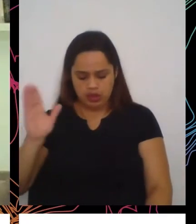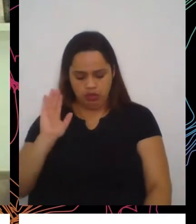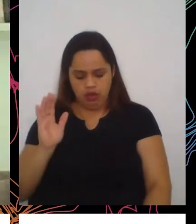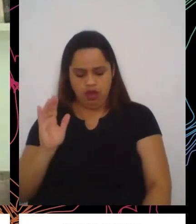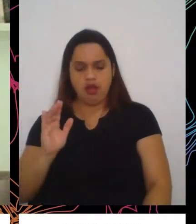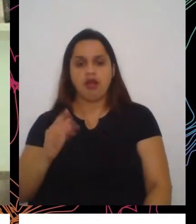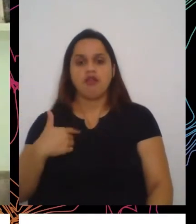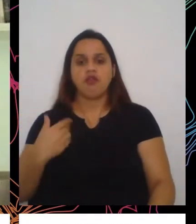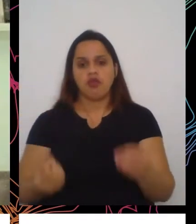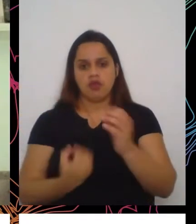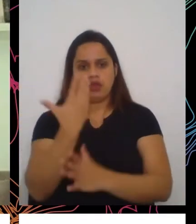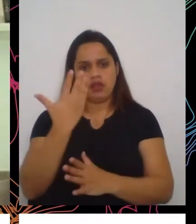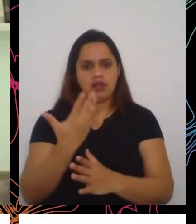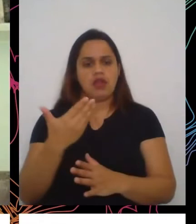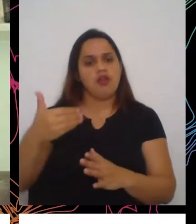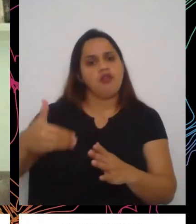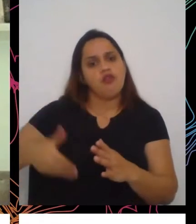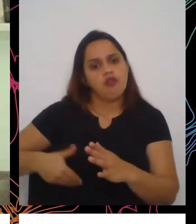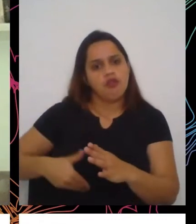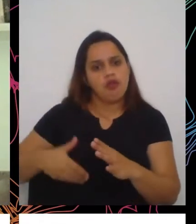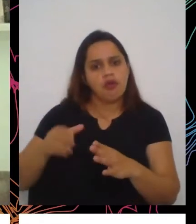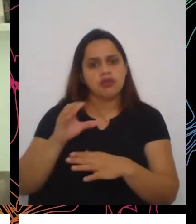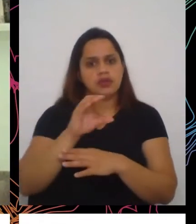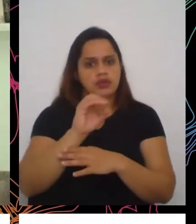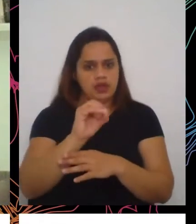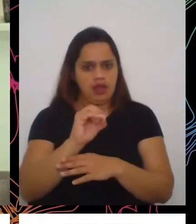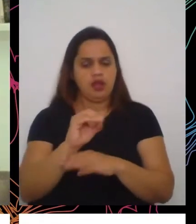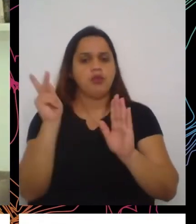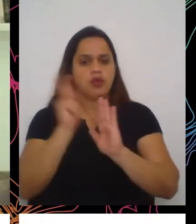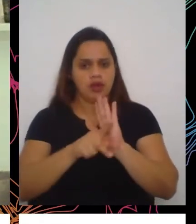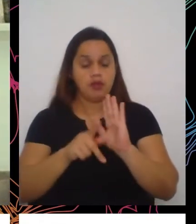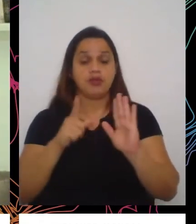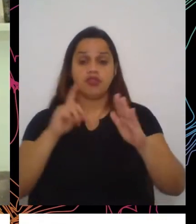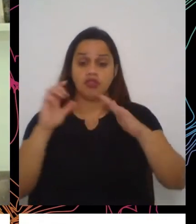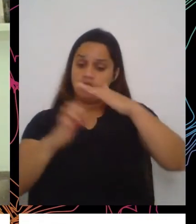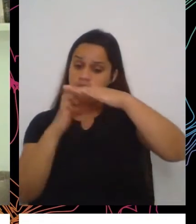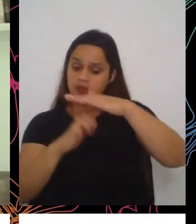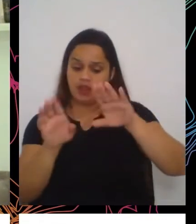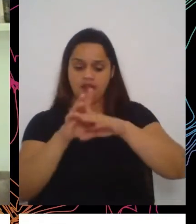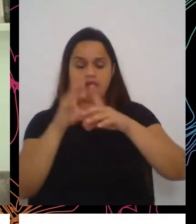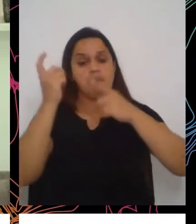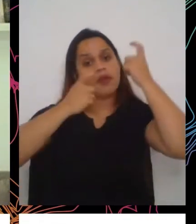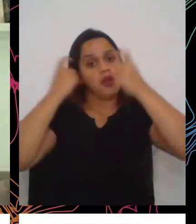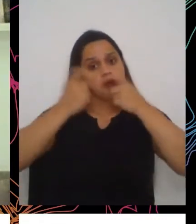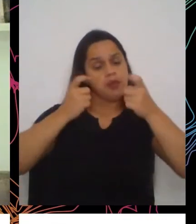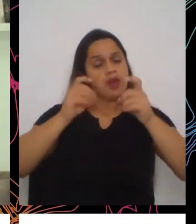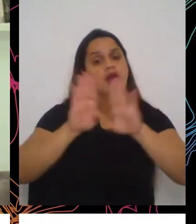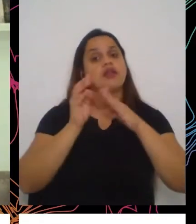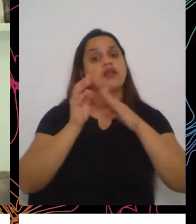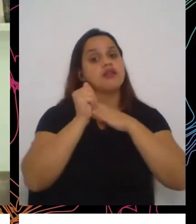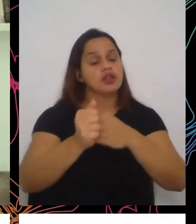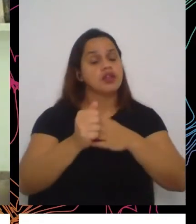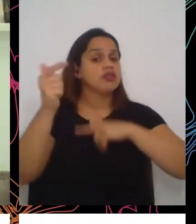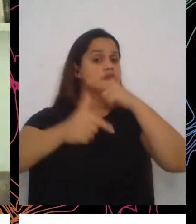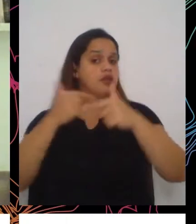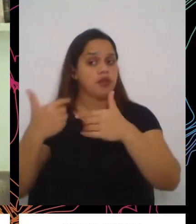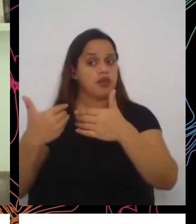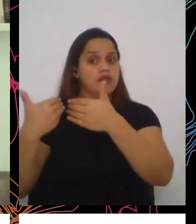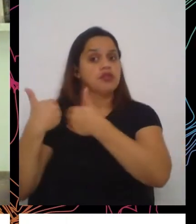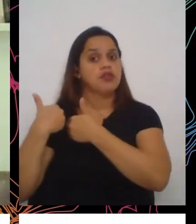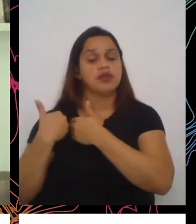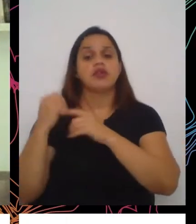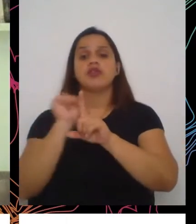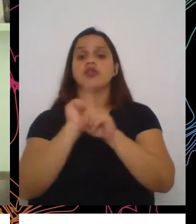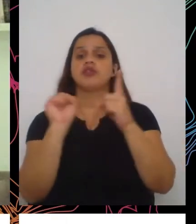Zero, muitas empresas estavam preocupadas em dirigir os seus trabalhos de responsabilidade social para a área de criança,